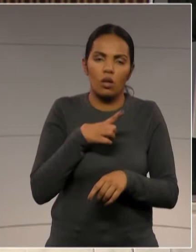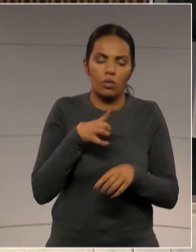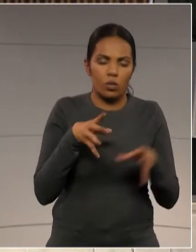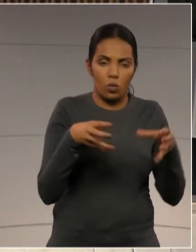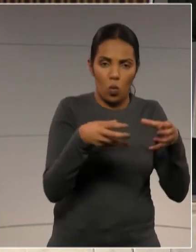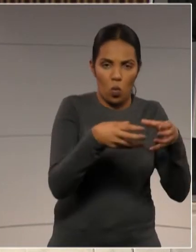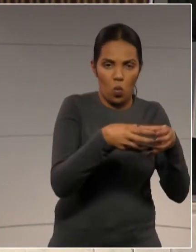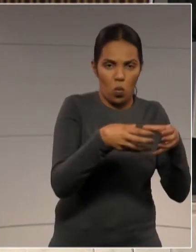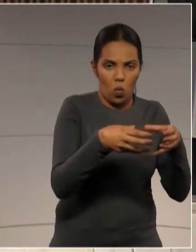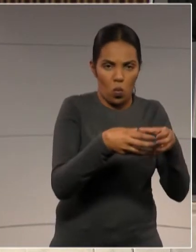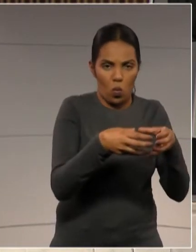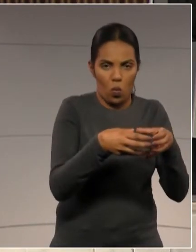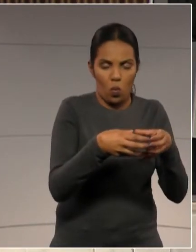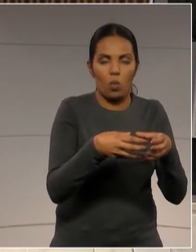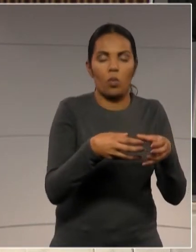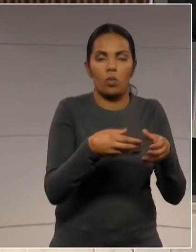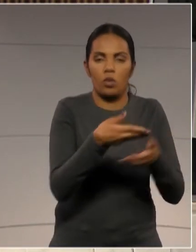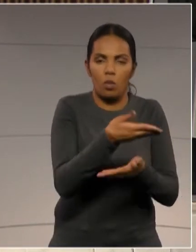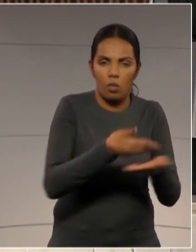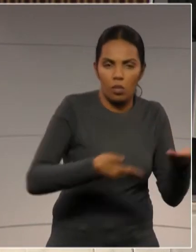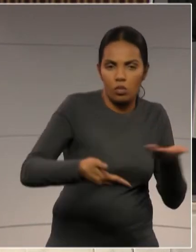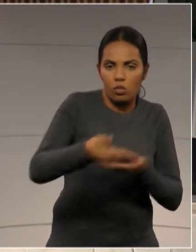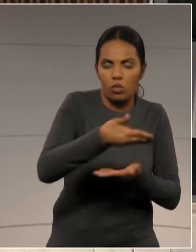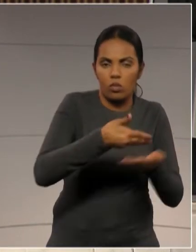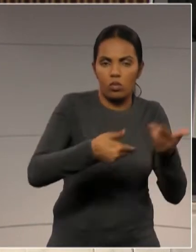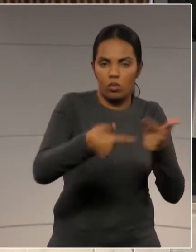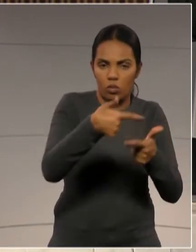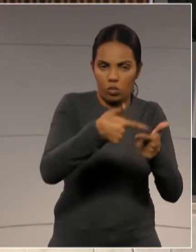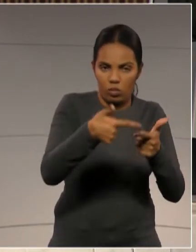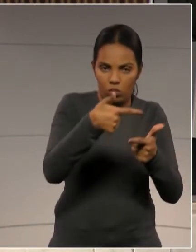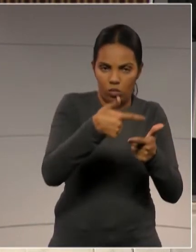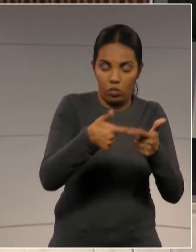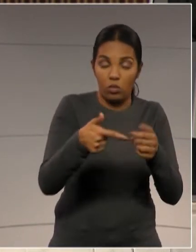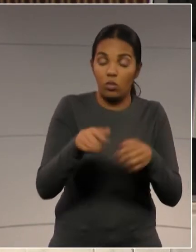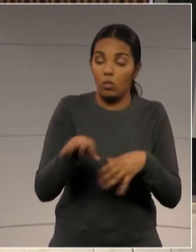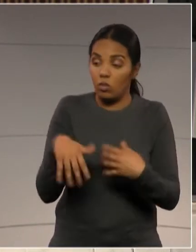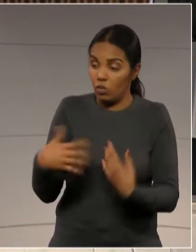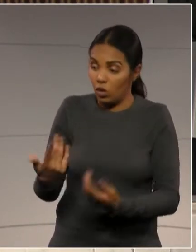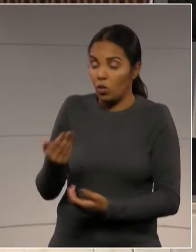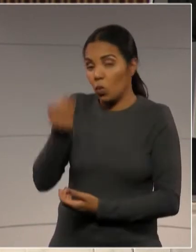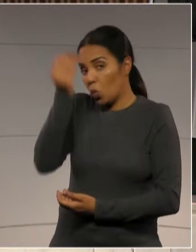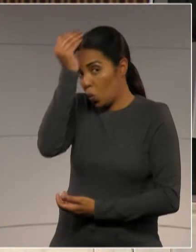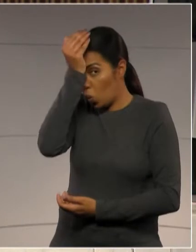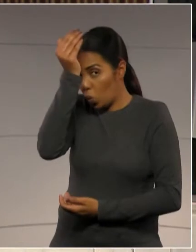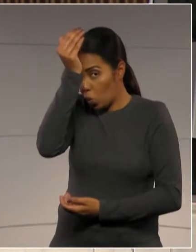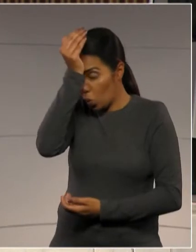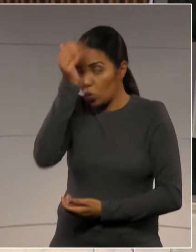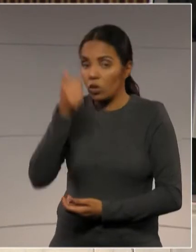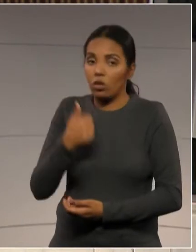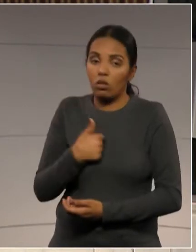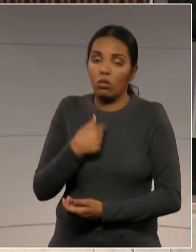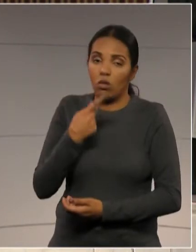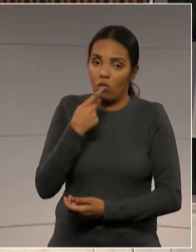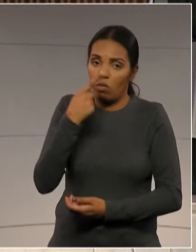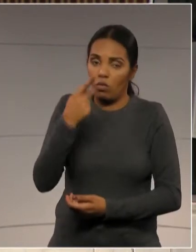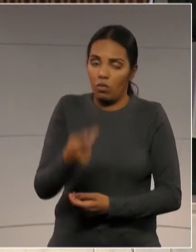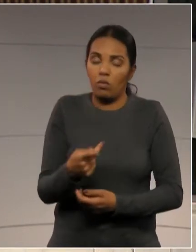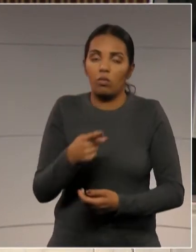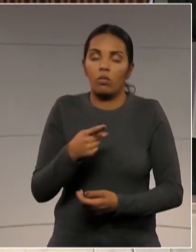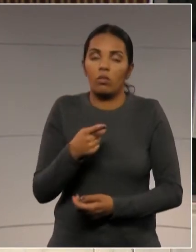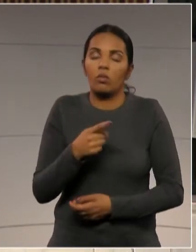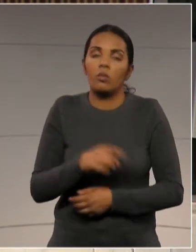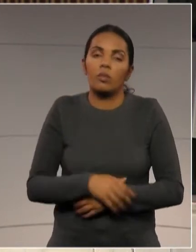de Mediação de Conflitos, e aqui, deputado Roussein, eu faço um